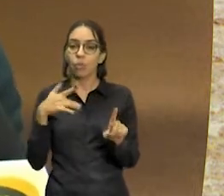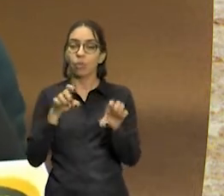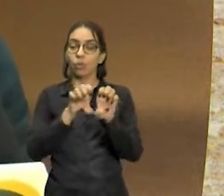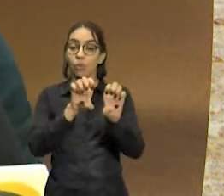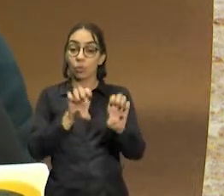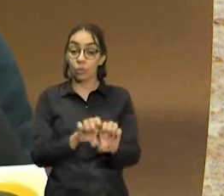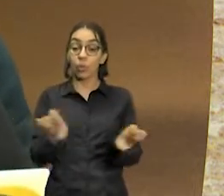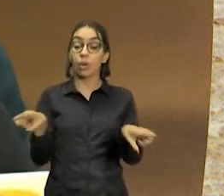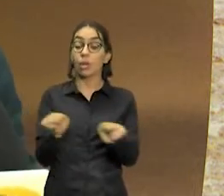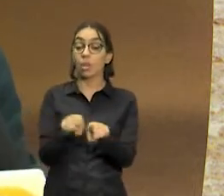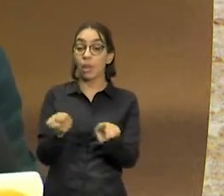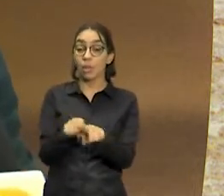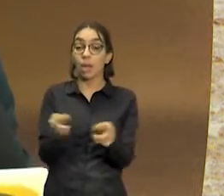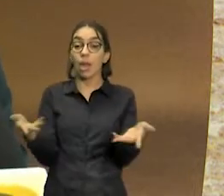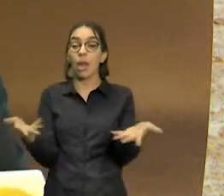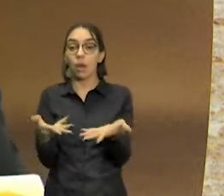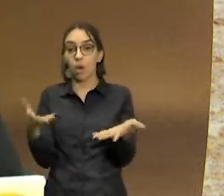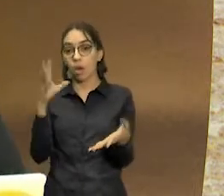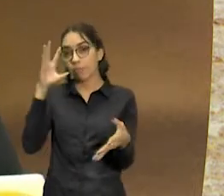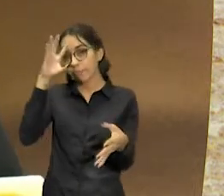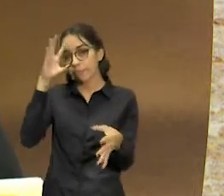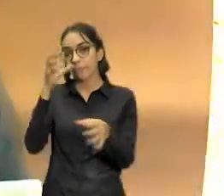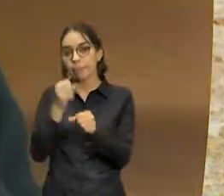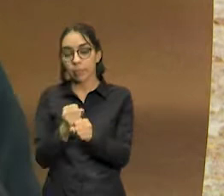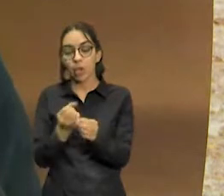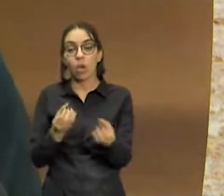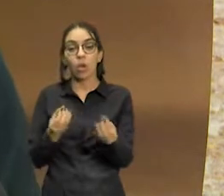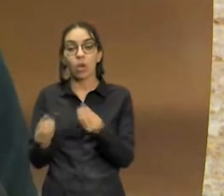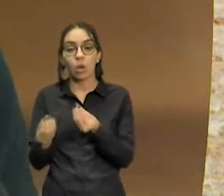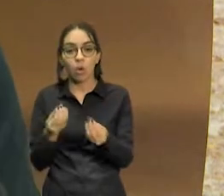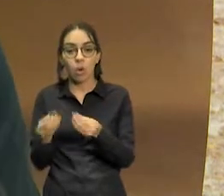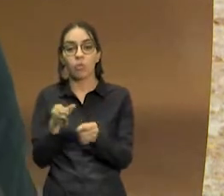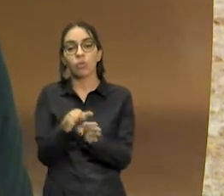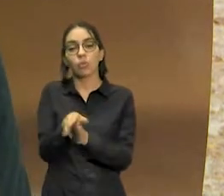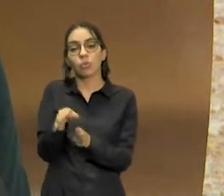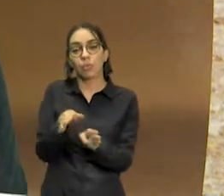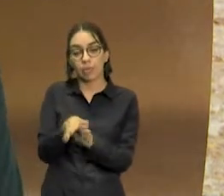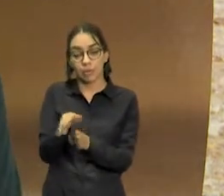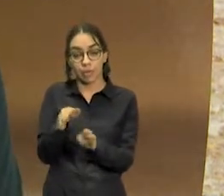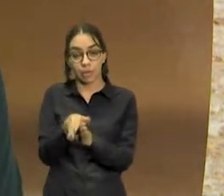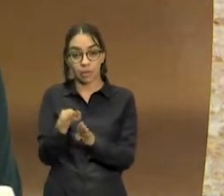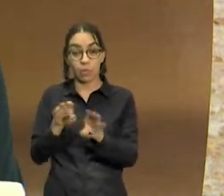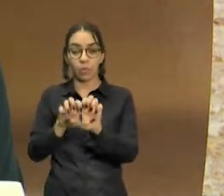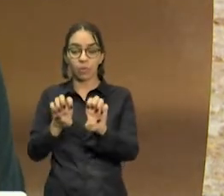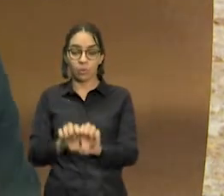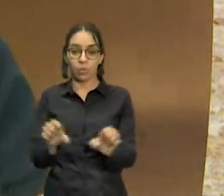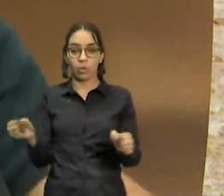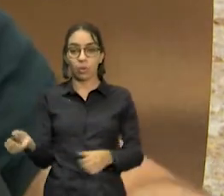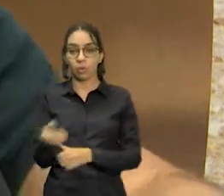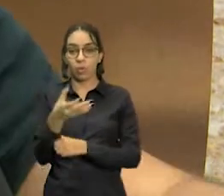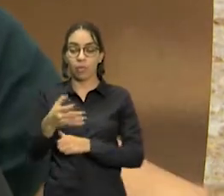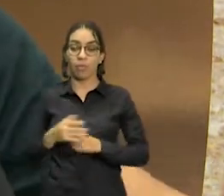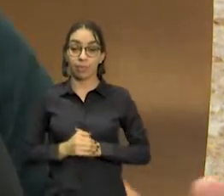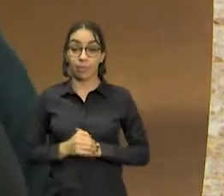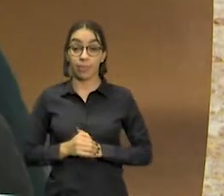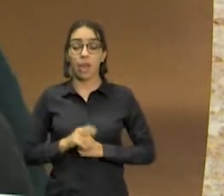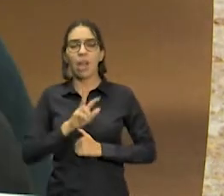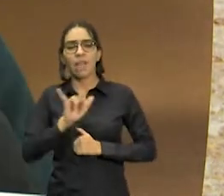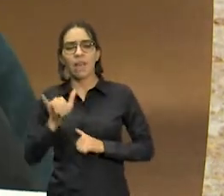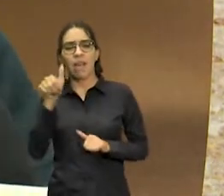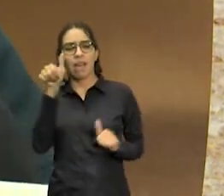de enfrentamento através de políticas públicas. Agora, fora essa questão de análise de